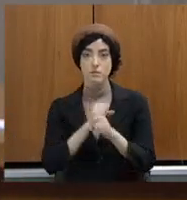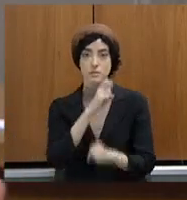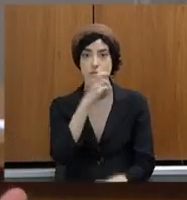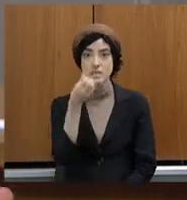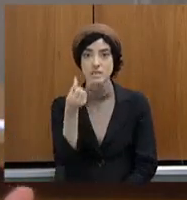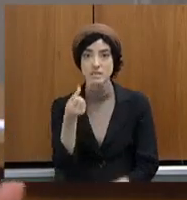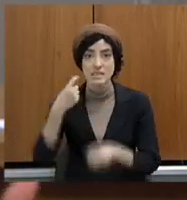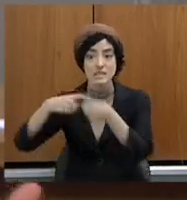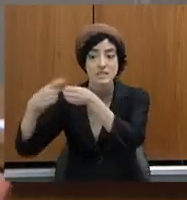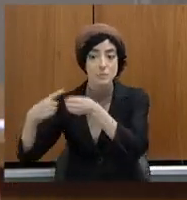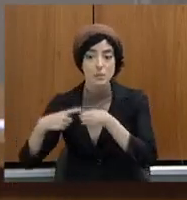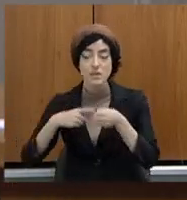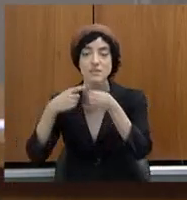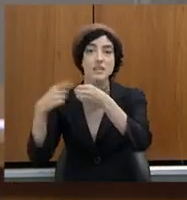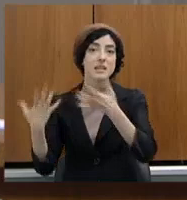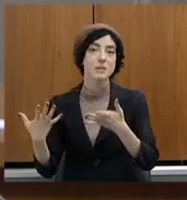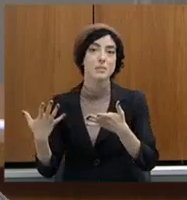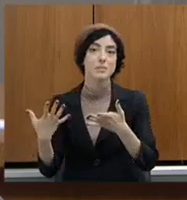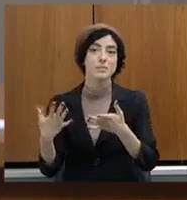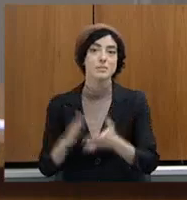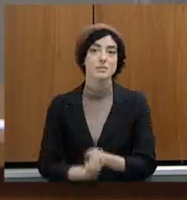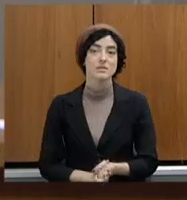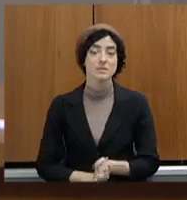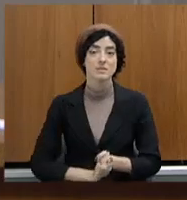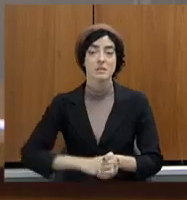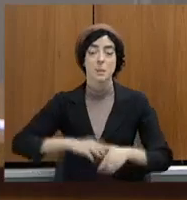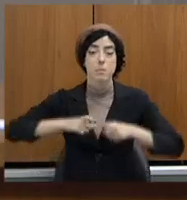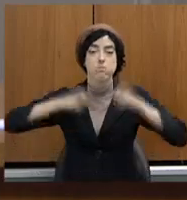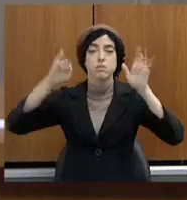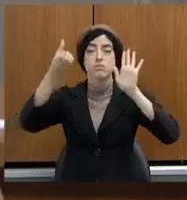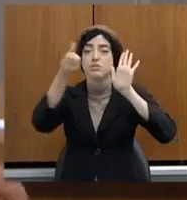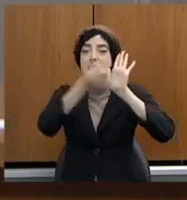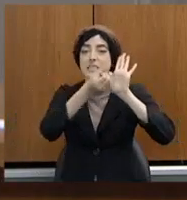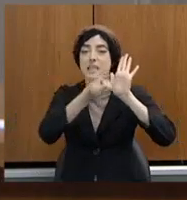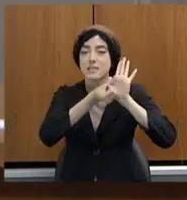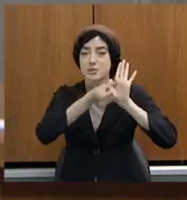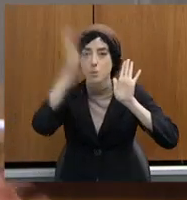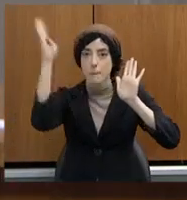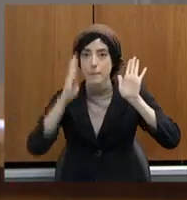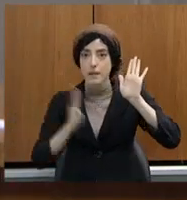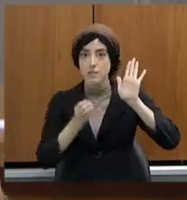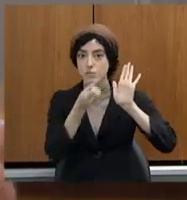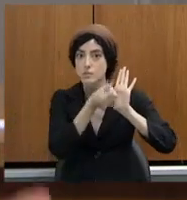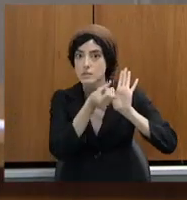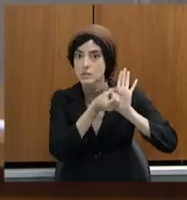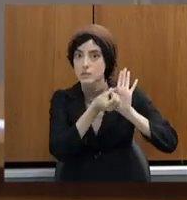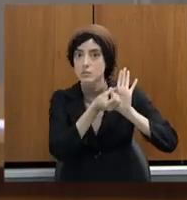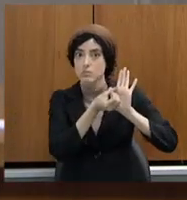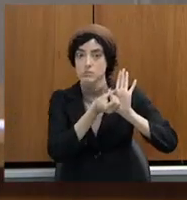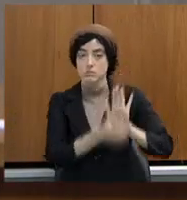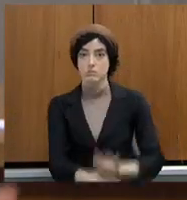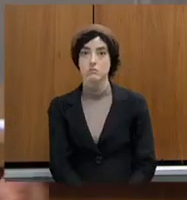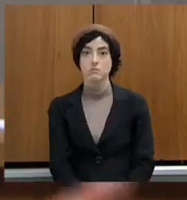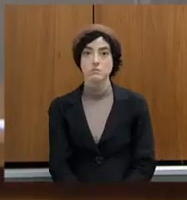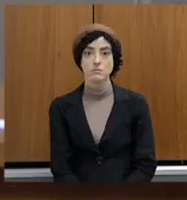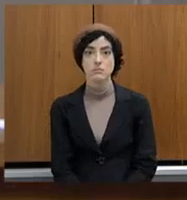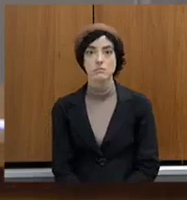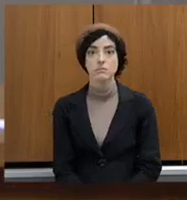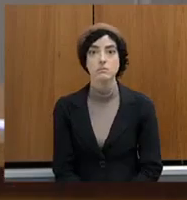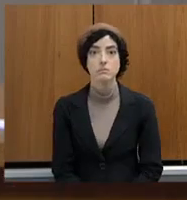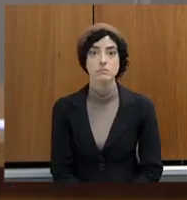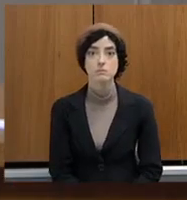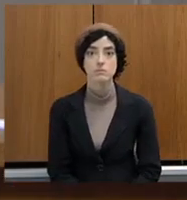hipótese nenhuma, colocar delegados de polícia, investigadores, 24 barra 7, em